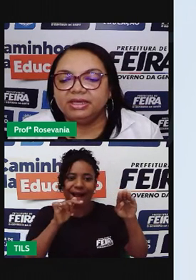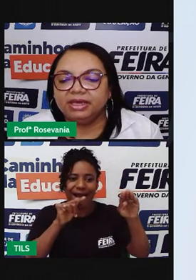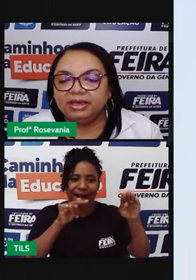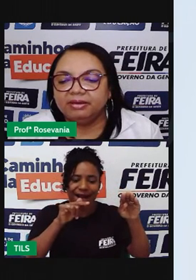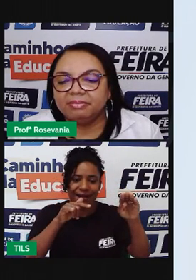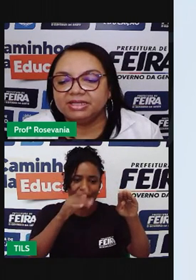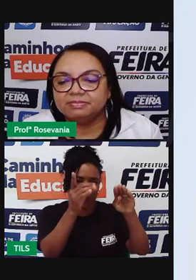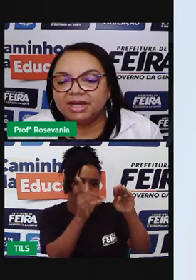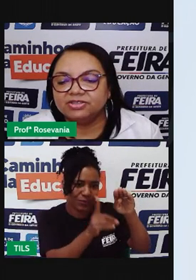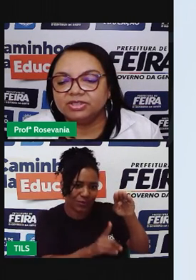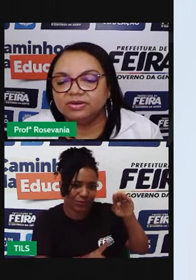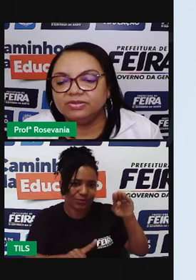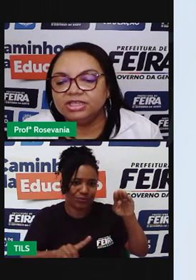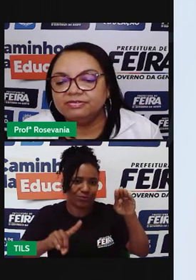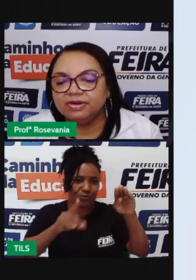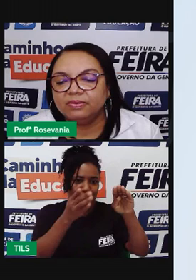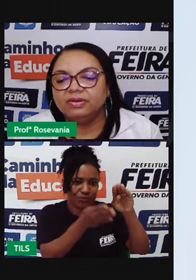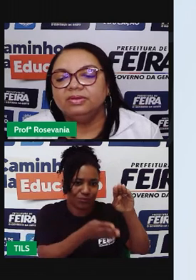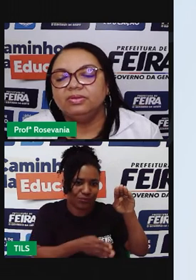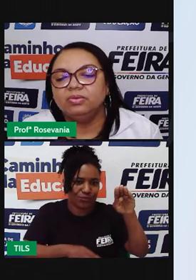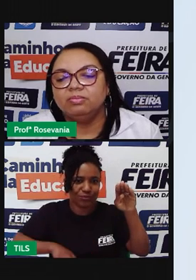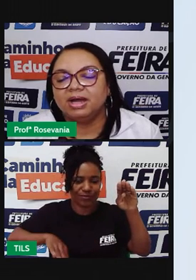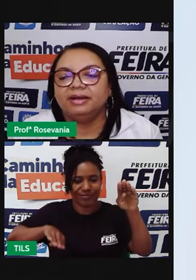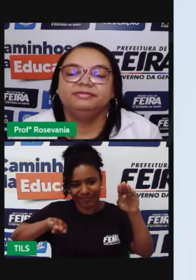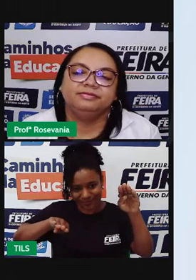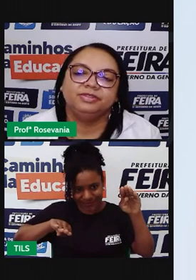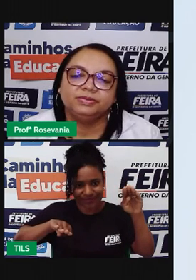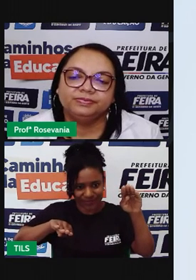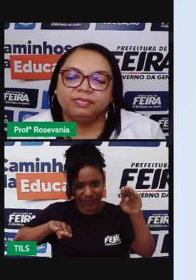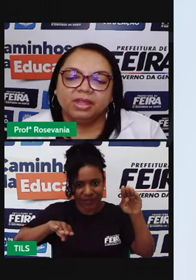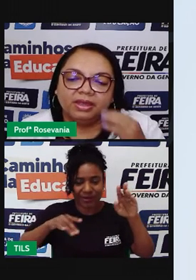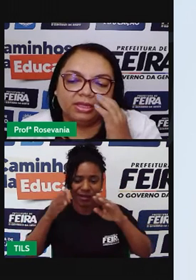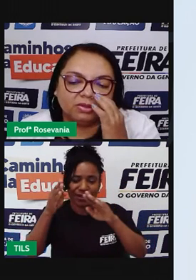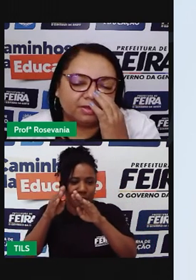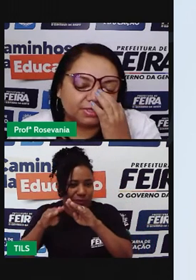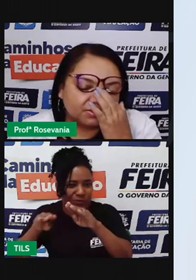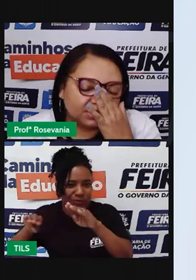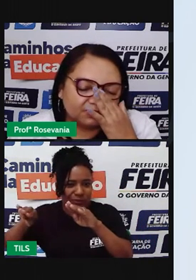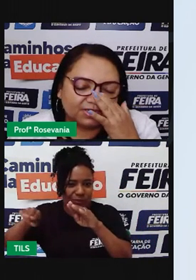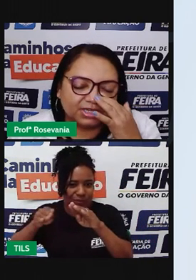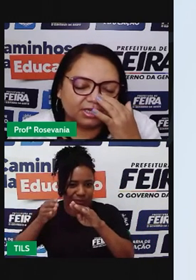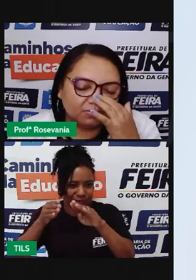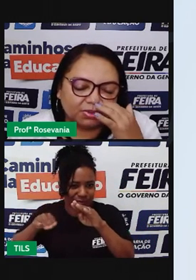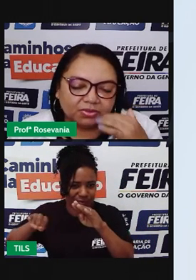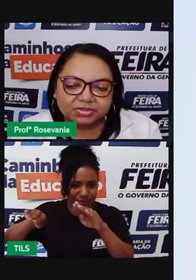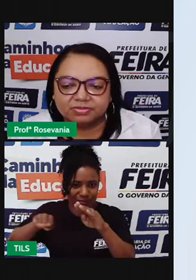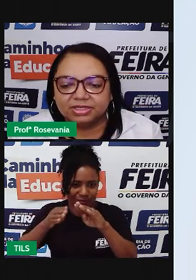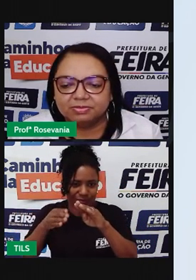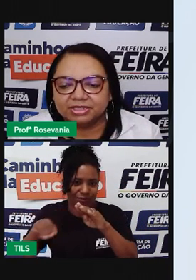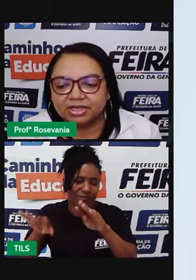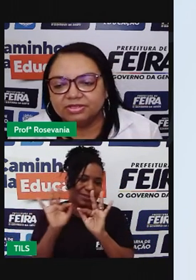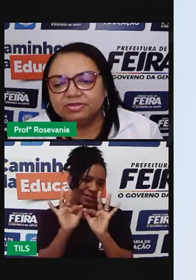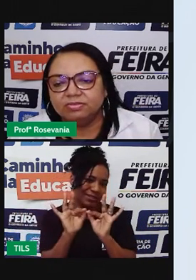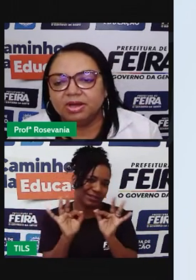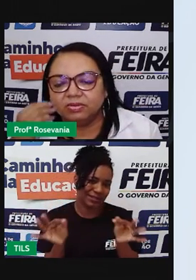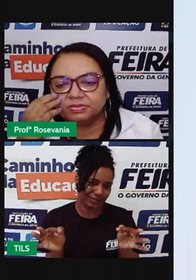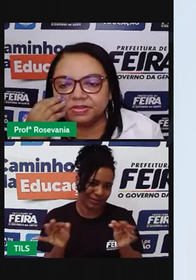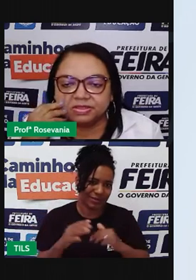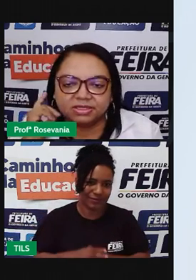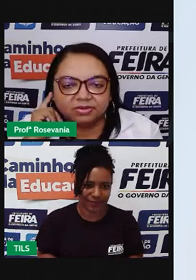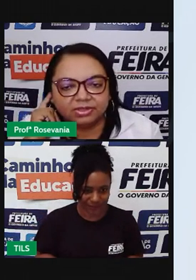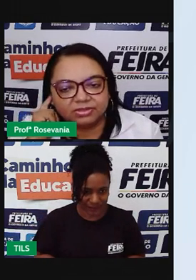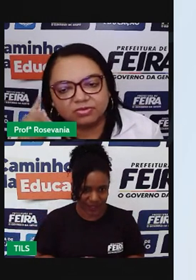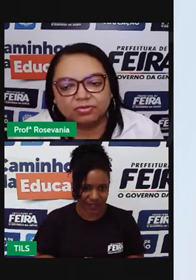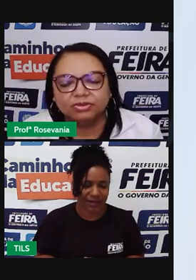também é mais baixa que o nível do mar, viu? E toda vez que a gente vai chegando próximo, né, de baixar o nível do mar,